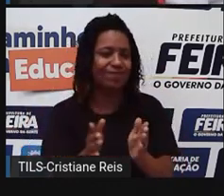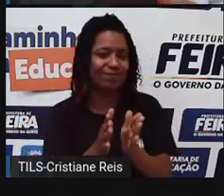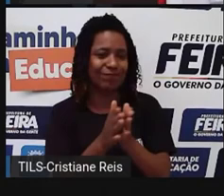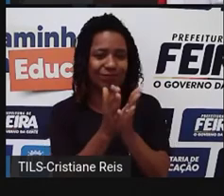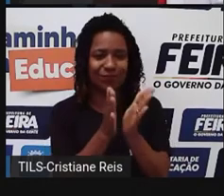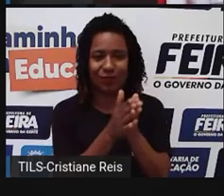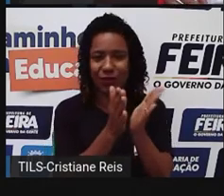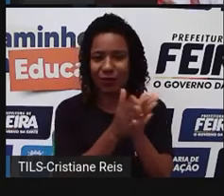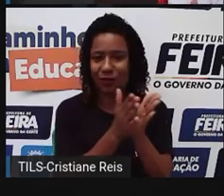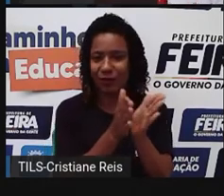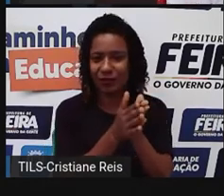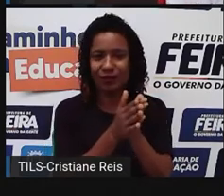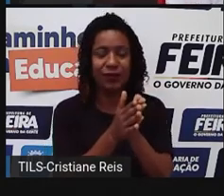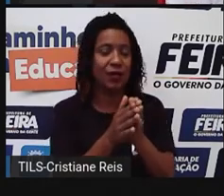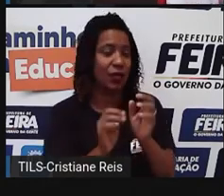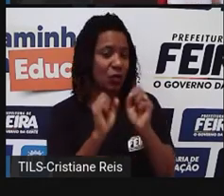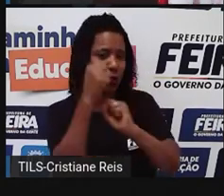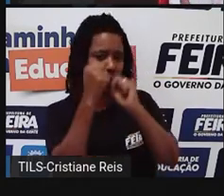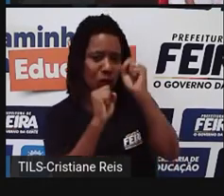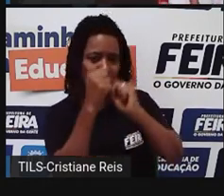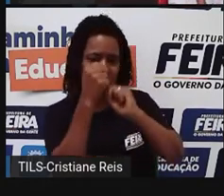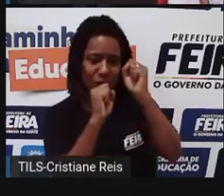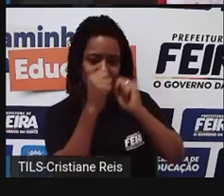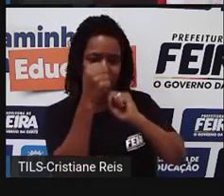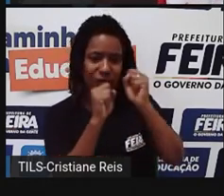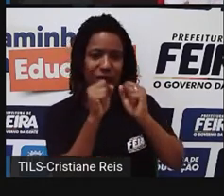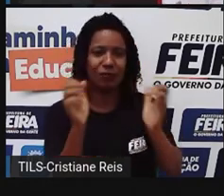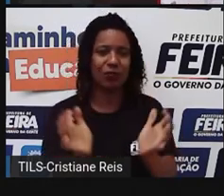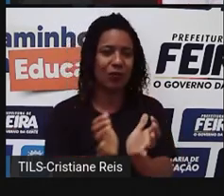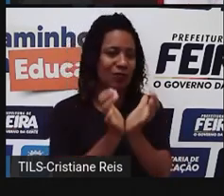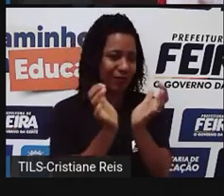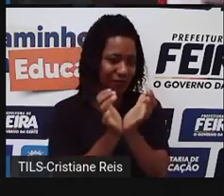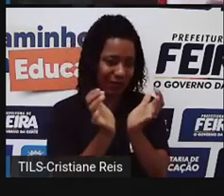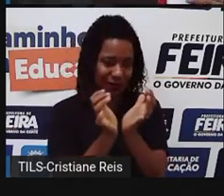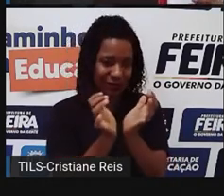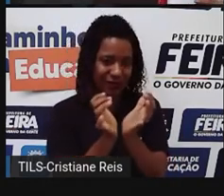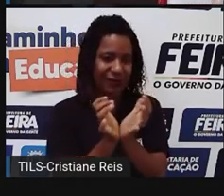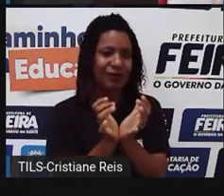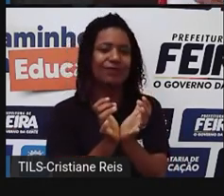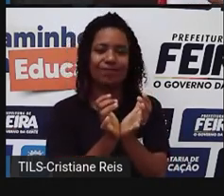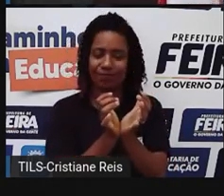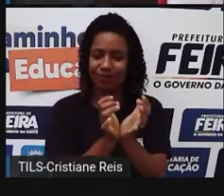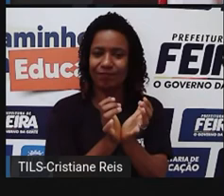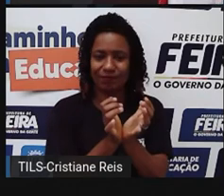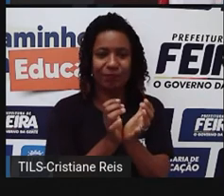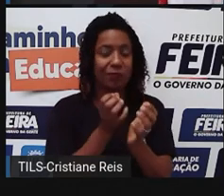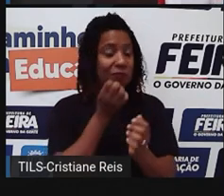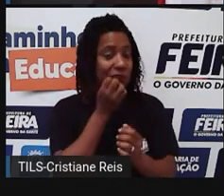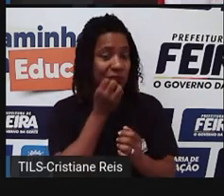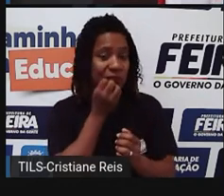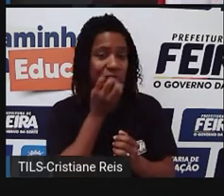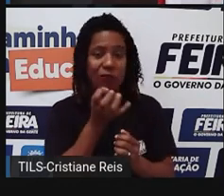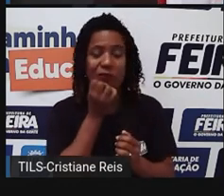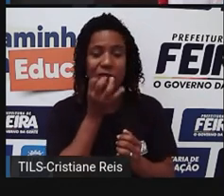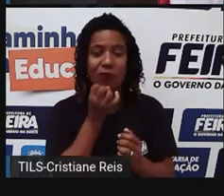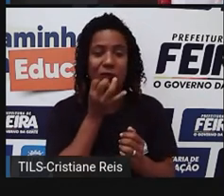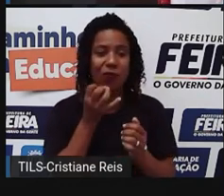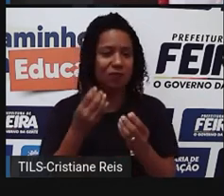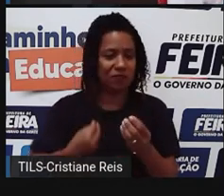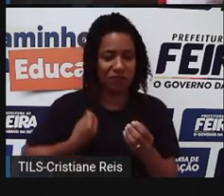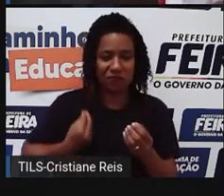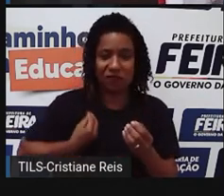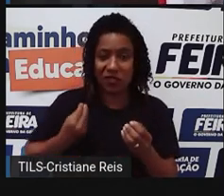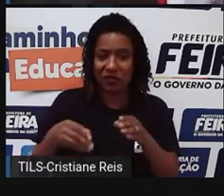alto desenvolvimento industrial, sua população tem um, de bom, né, a ótimo padrão de